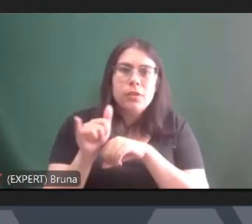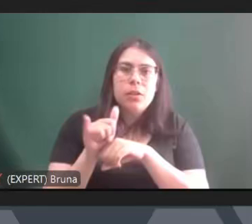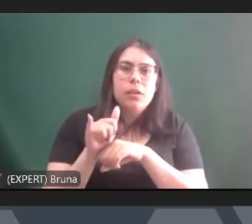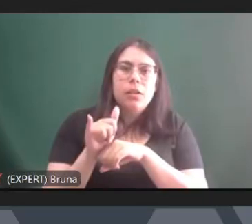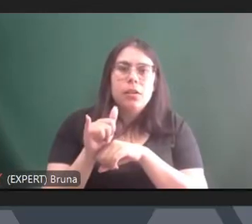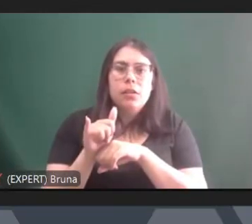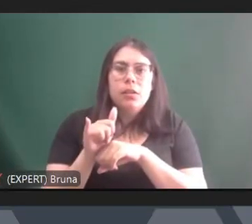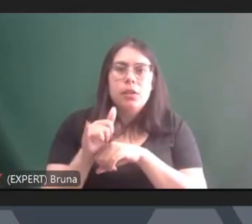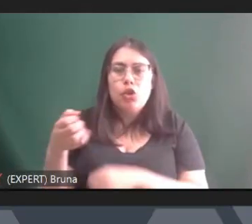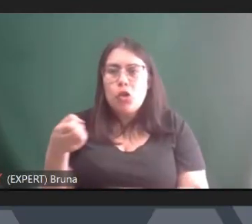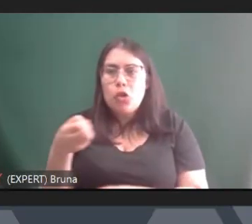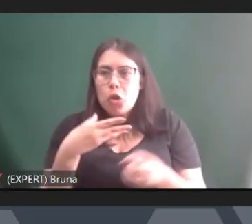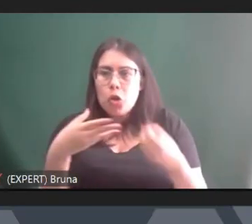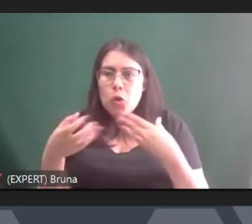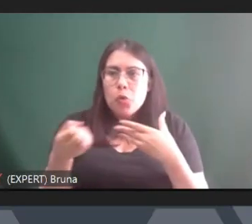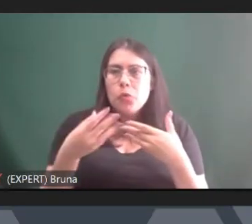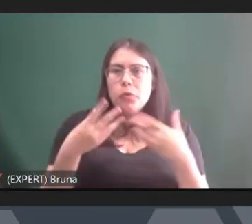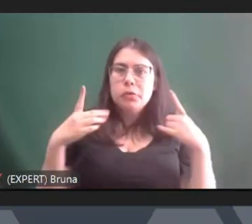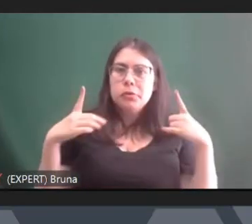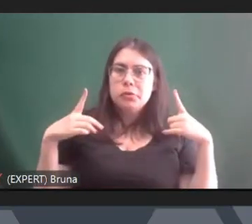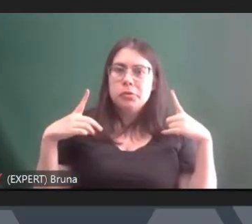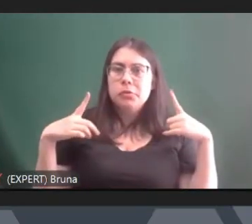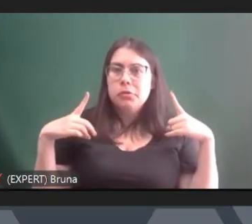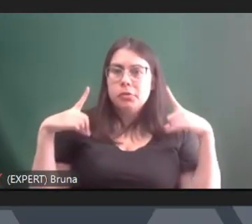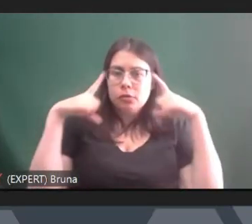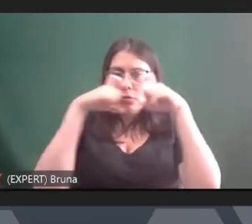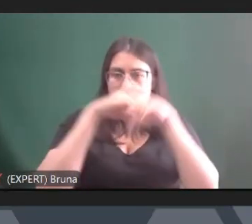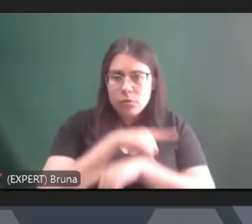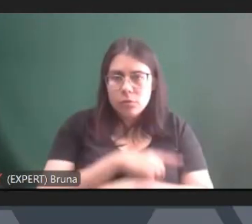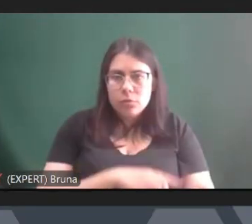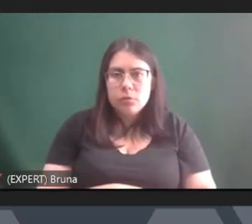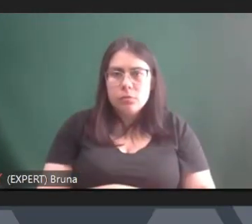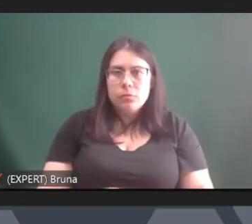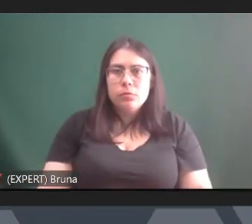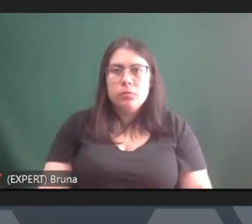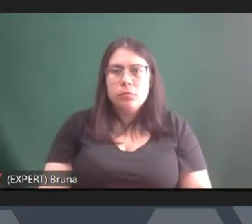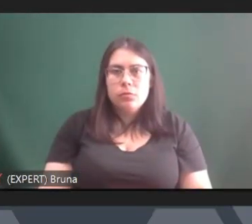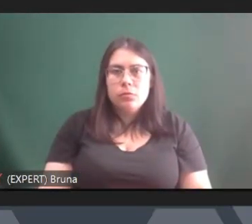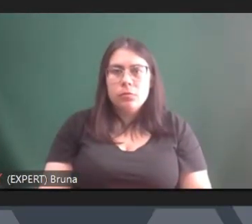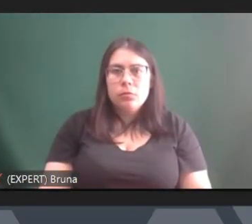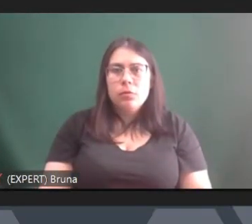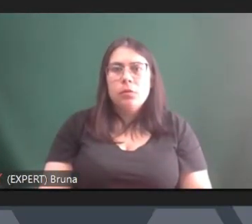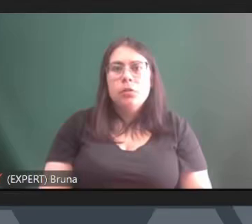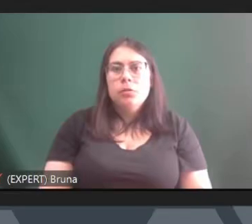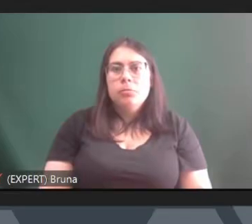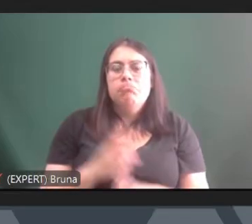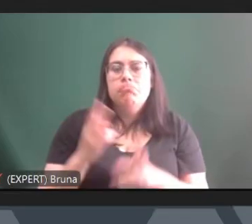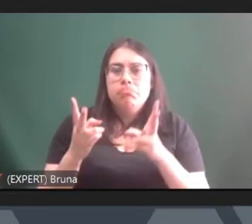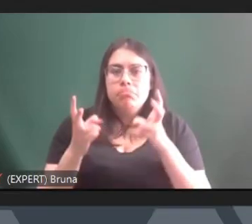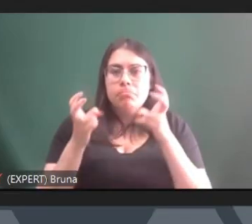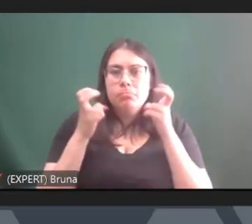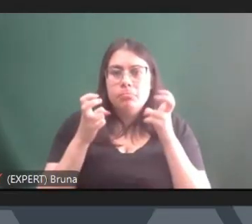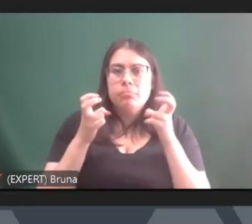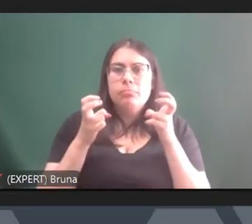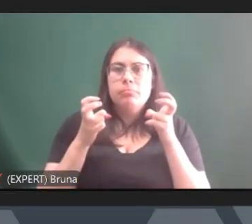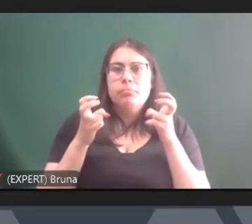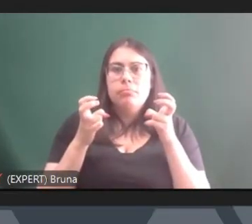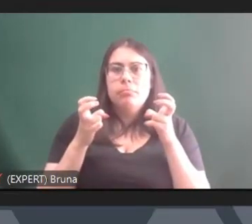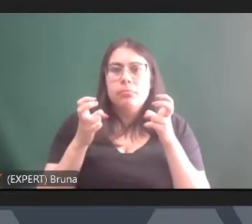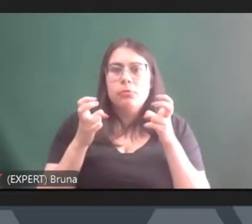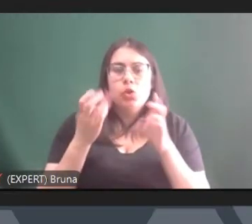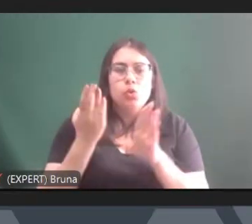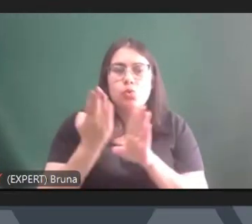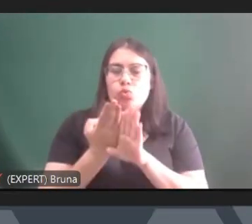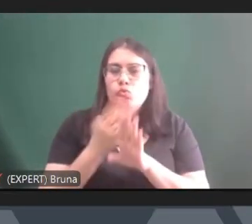inovadoras e desafiadoras para a gente fazer frente porque acho que pelo que a gente vê aí do resultado das eleições a gente ainda não encontrou